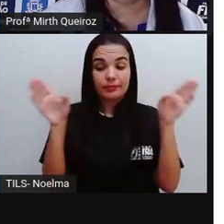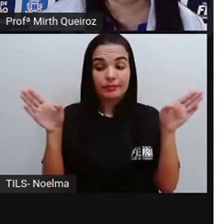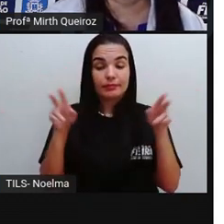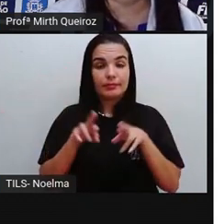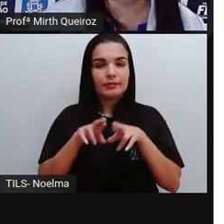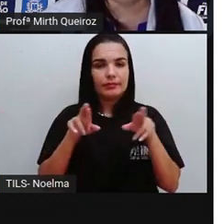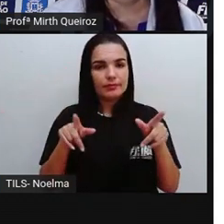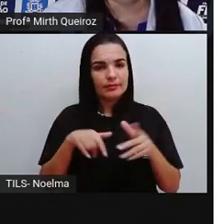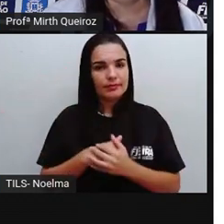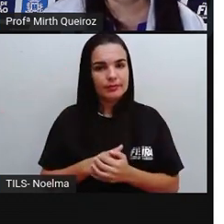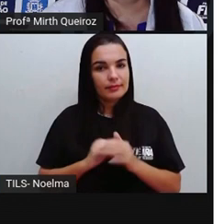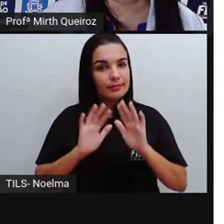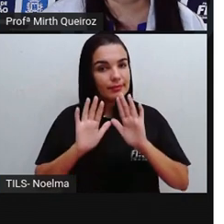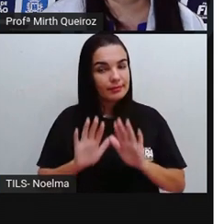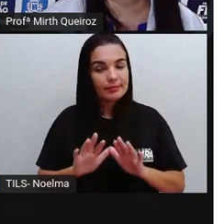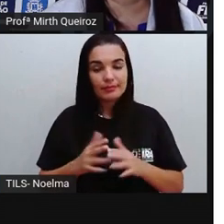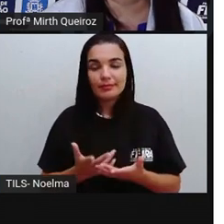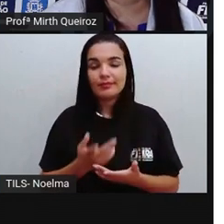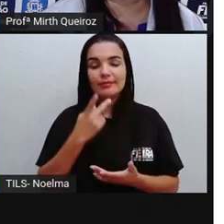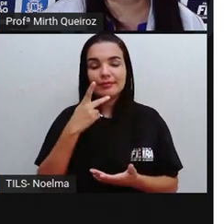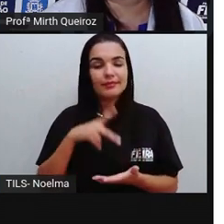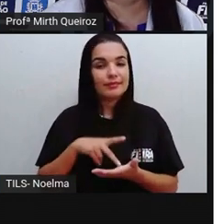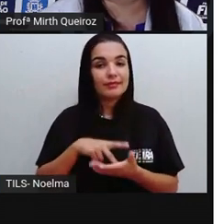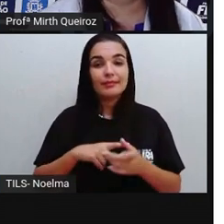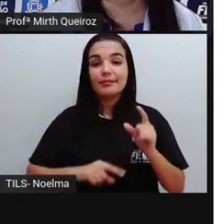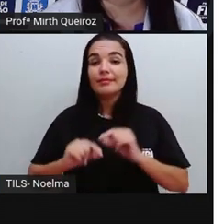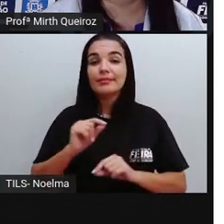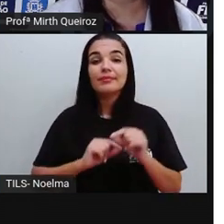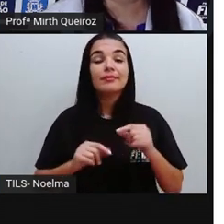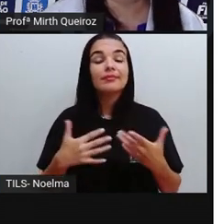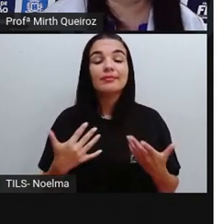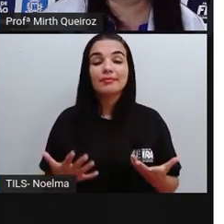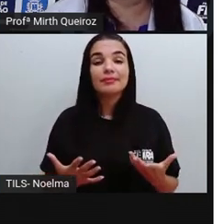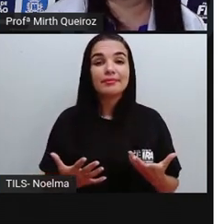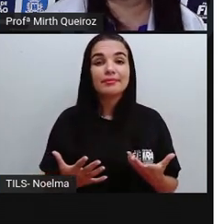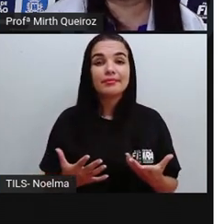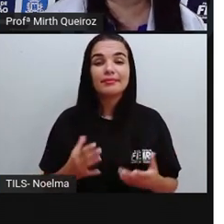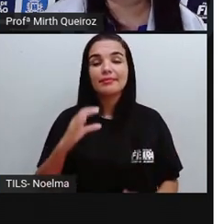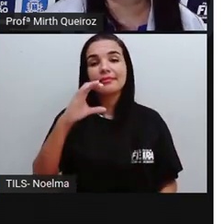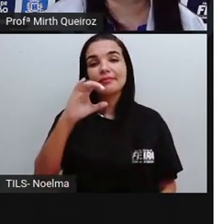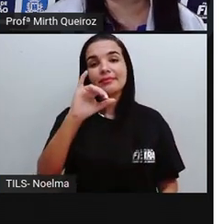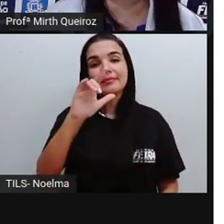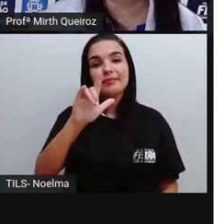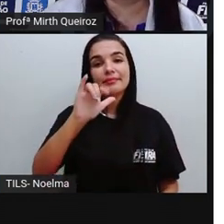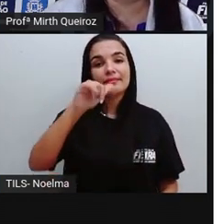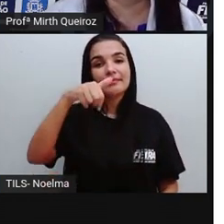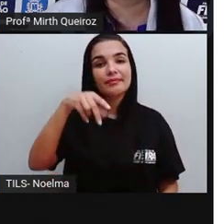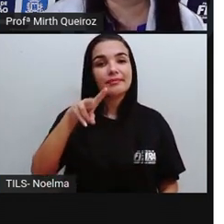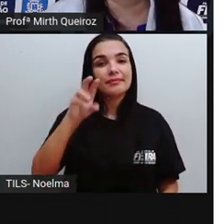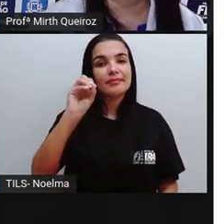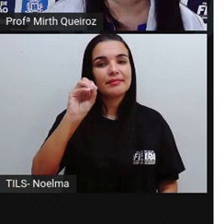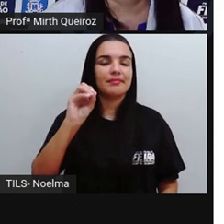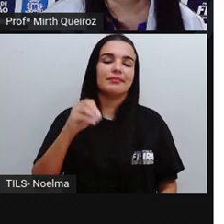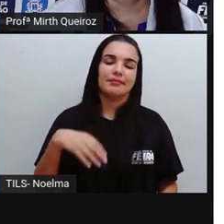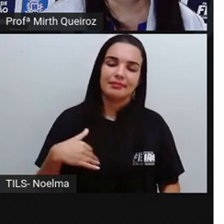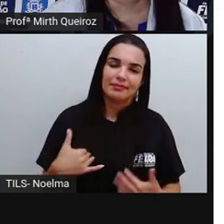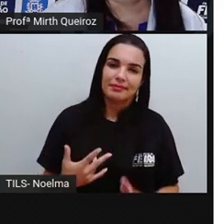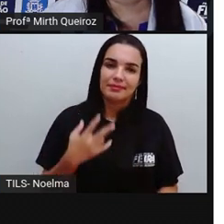Mas, na verdade, o objeto todo se trata aí de um cilindro, né? Então, olha só.